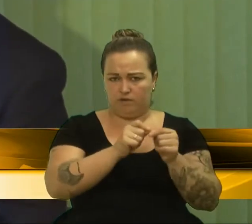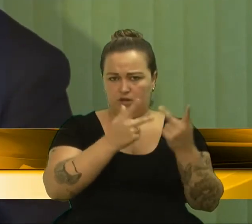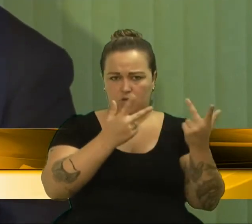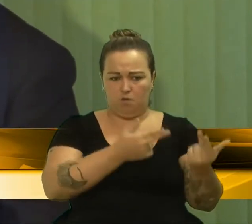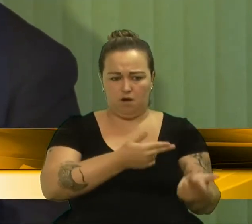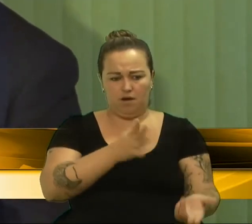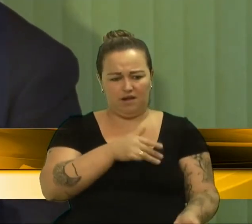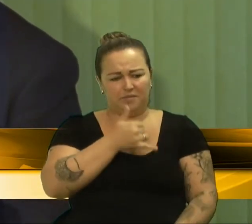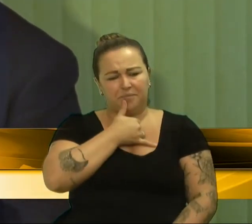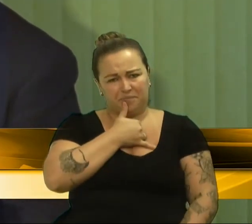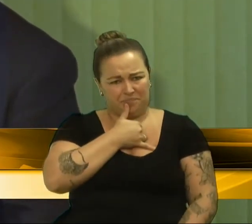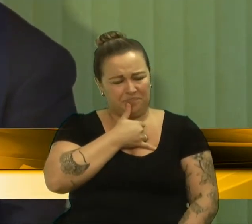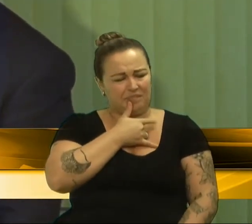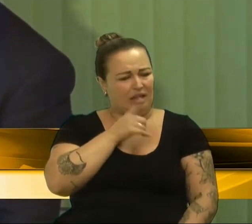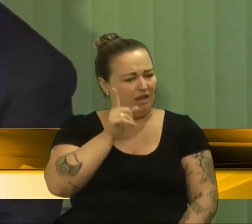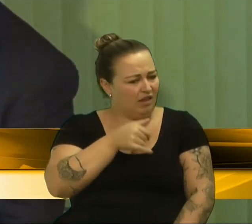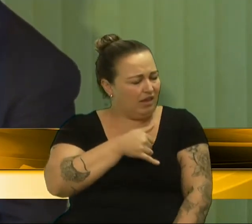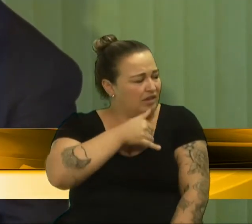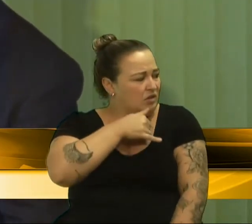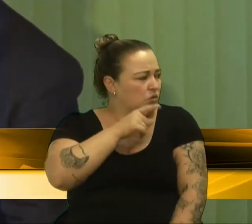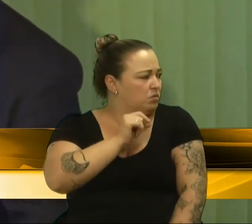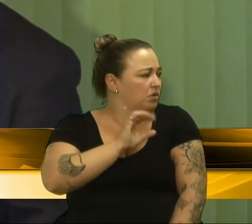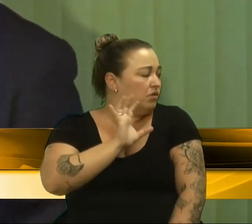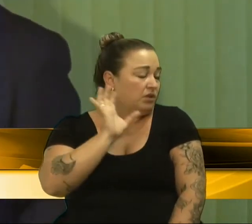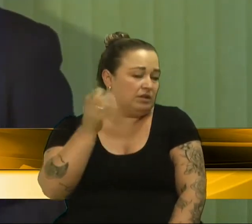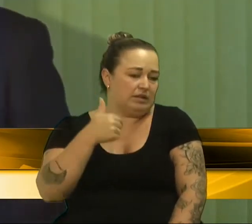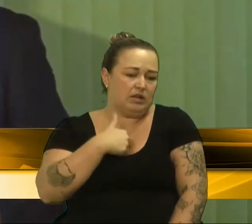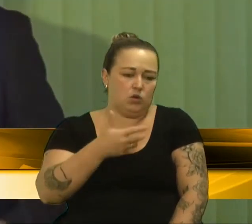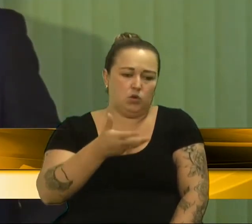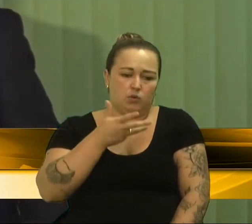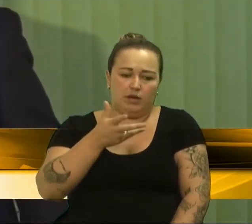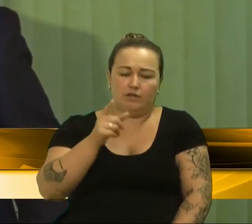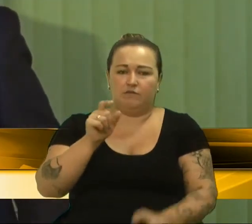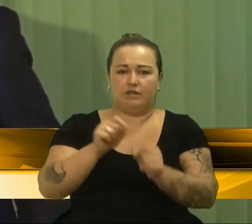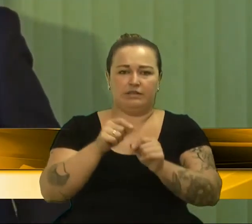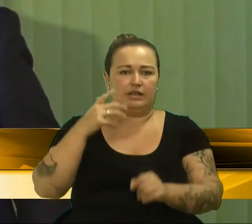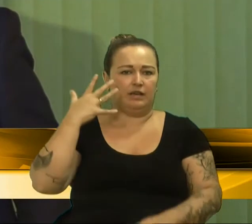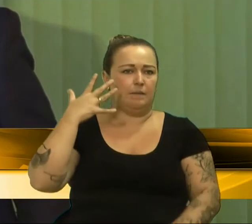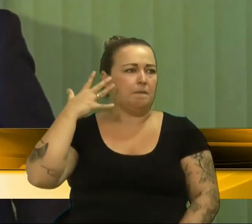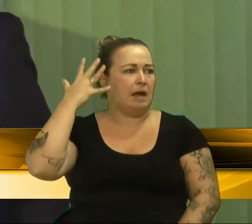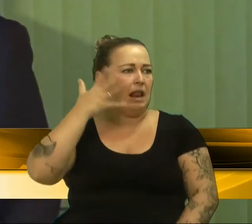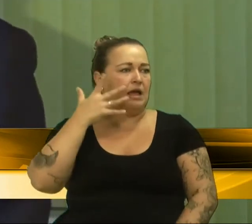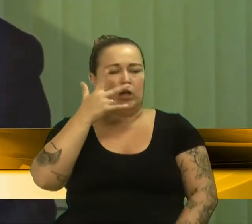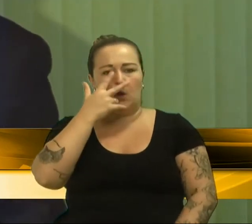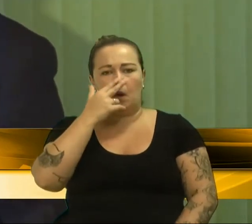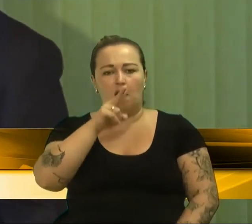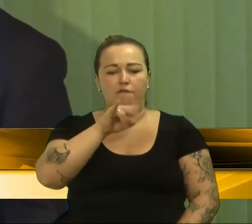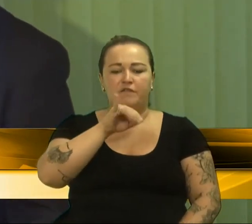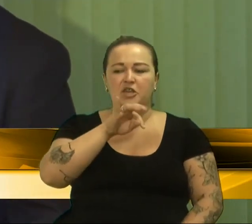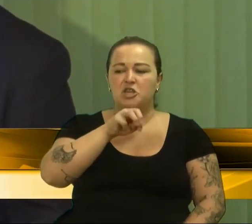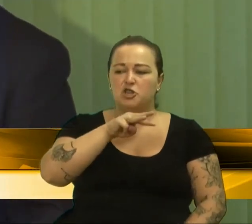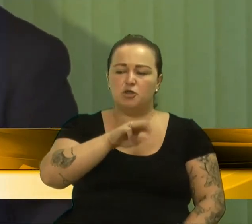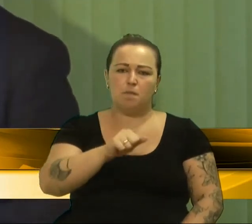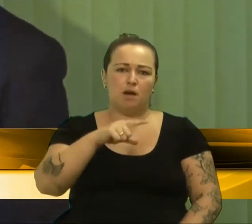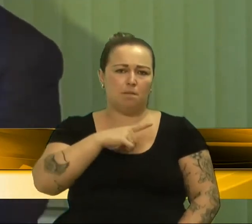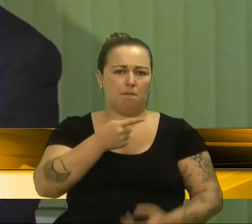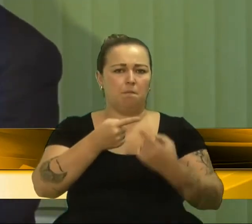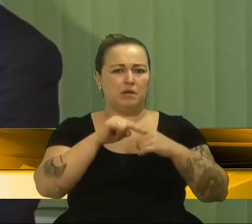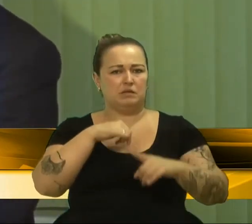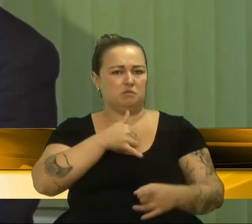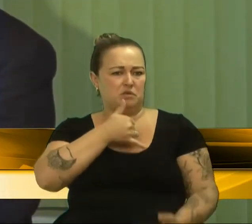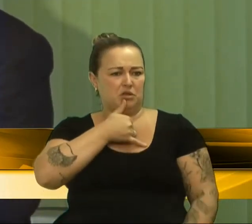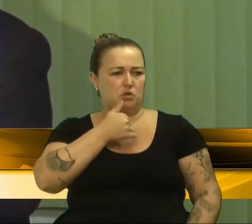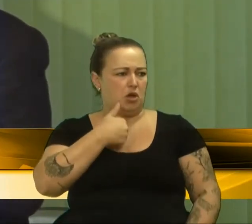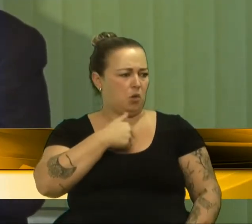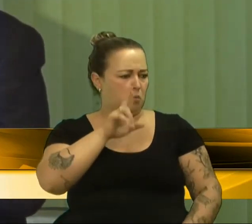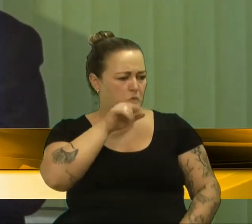lamentável. Sinceramente, eu não quero fazer um discurso vitimista aqui, mas, assim, eu fiquei triste com isso, porque eu nunca tinha